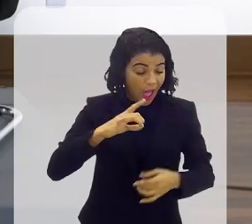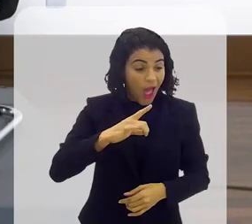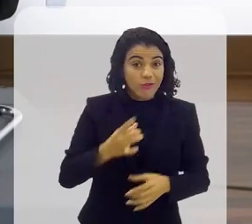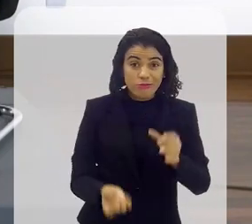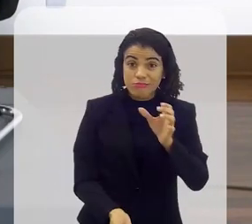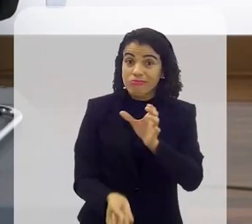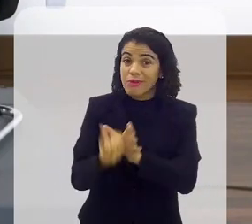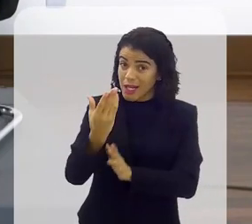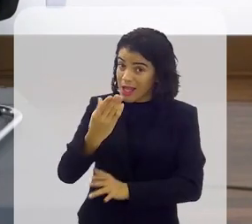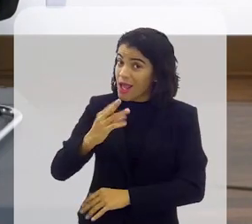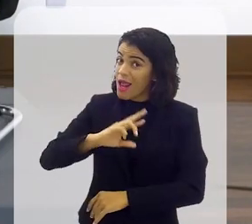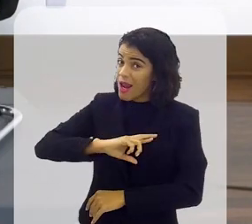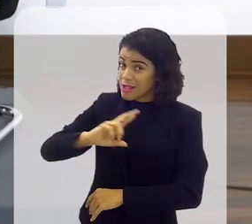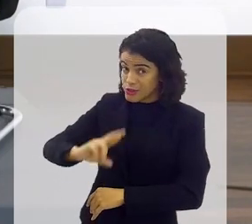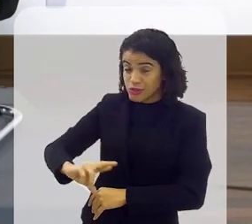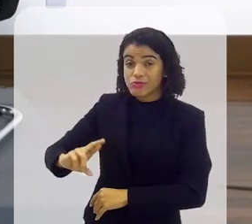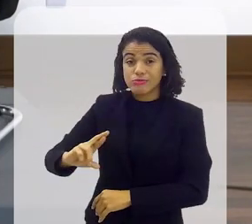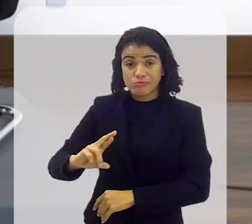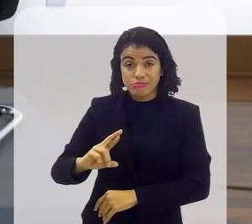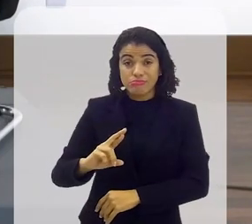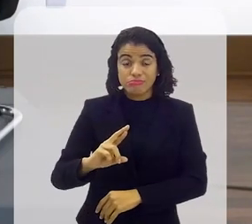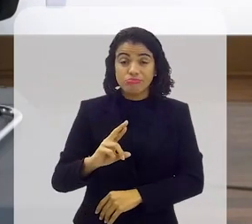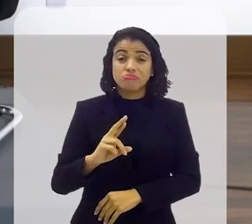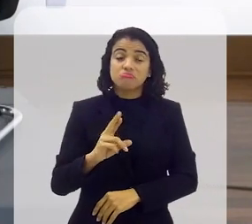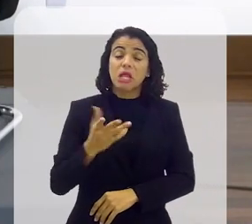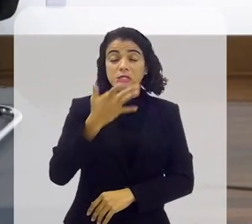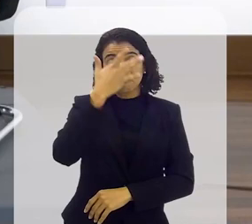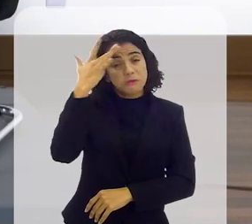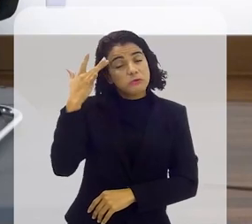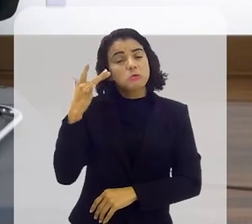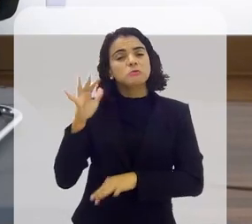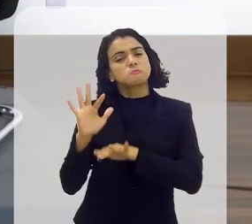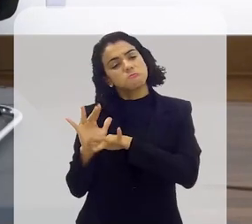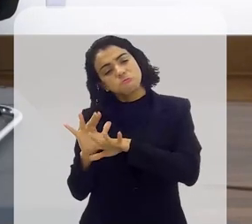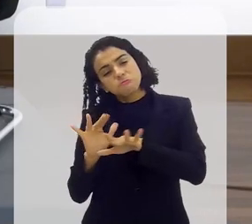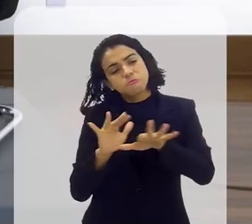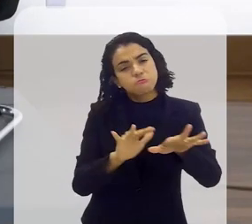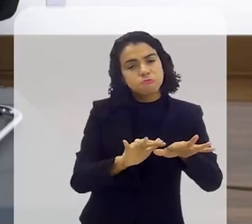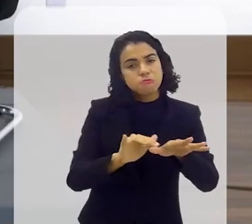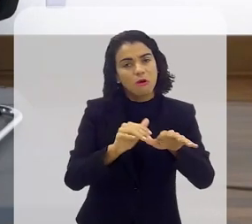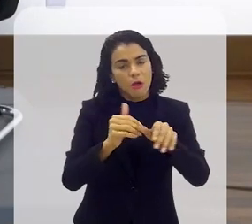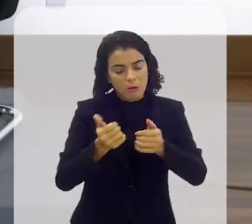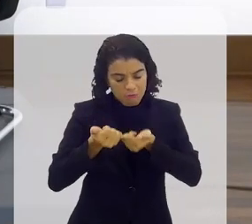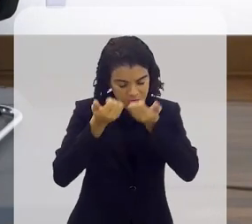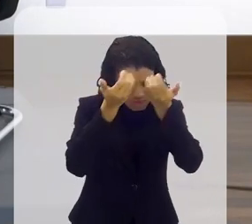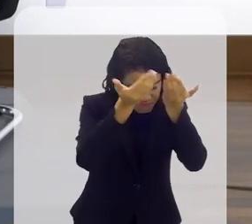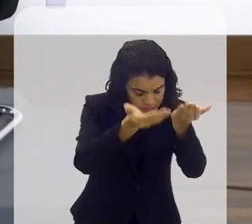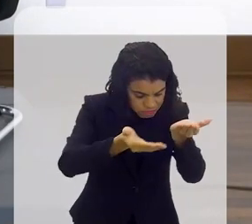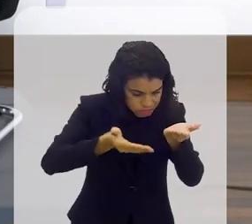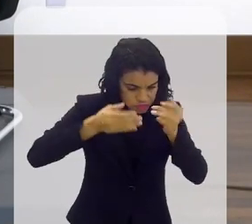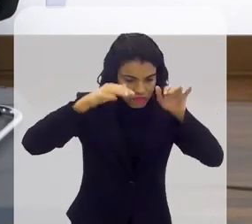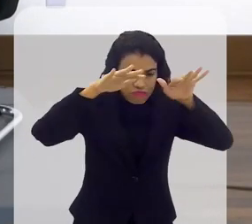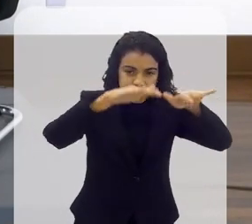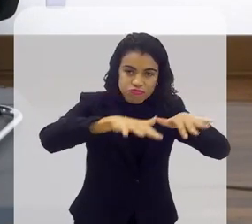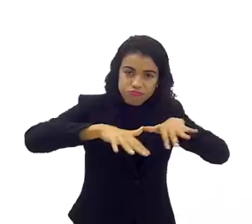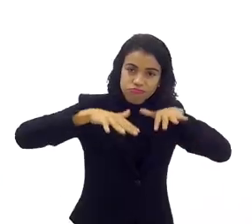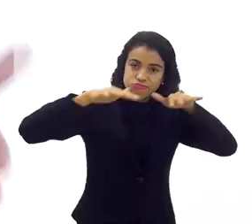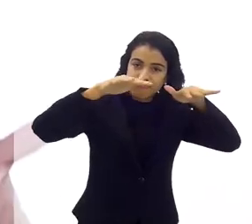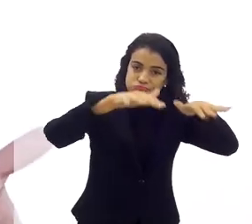religioso o teatro nasceu daí quando as pessoas iam fazer suas oferendas aos deuses